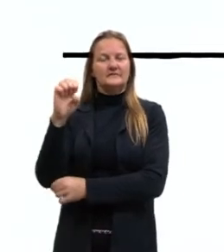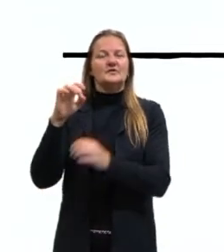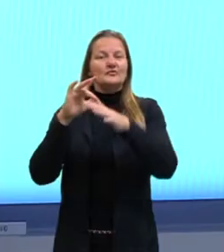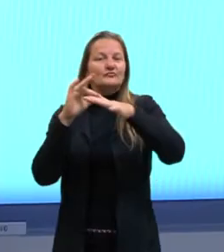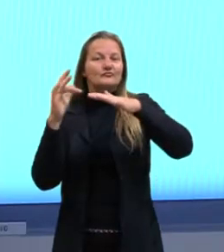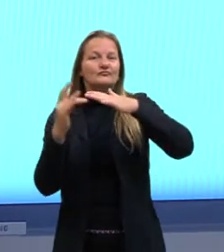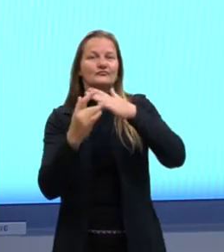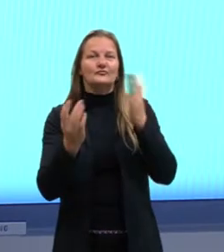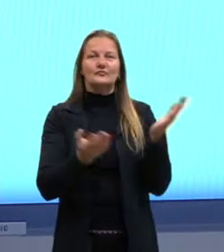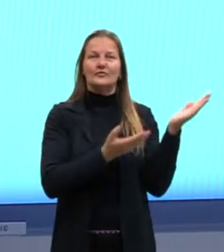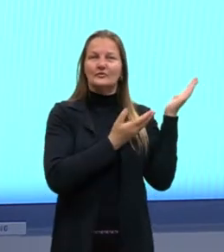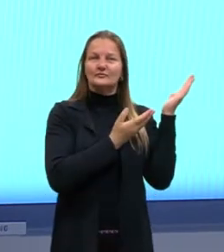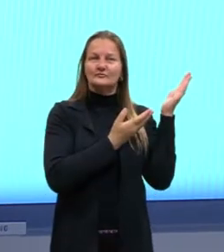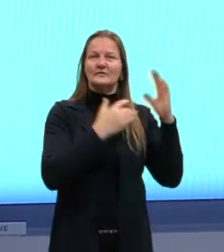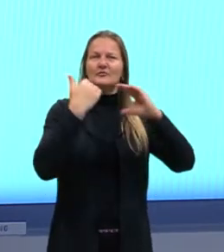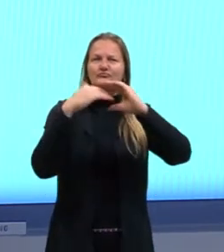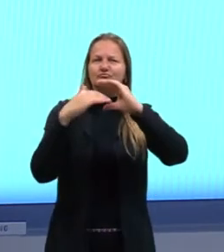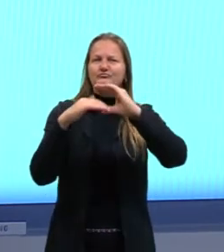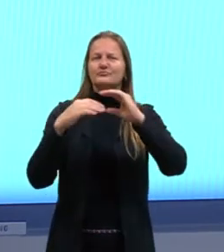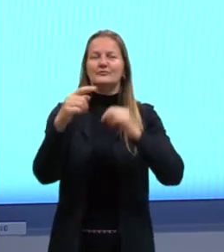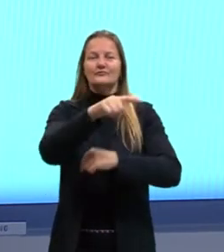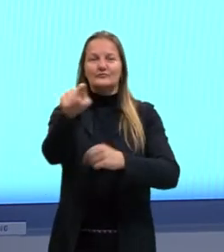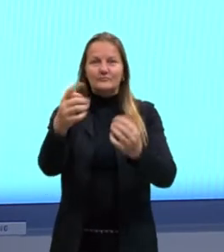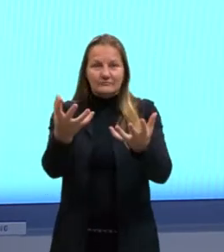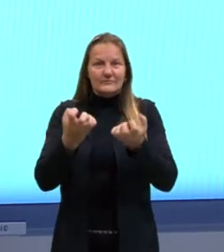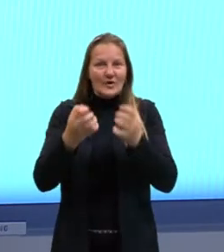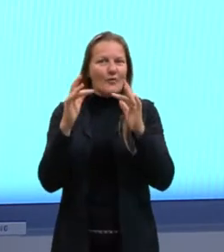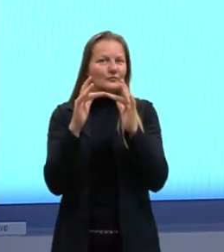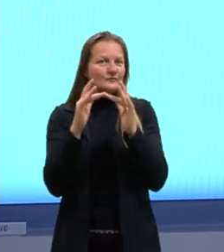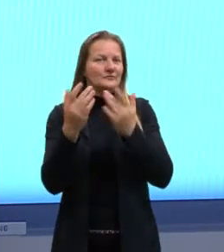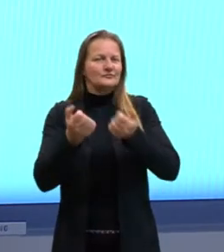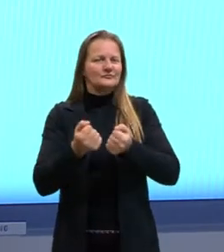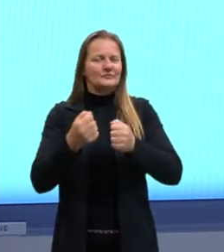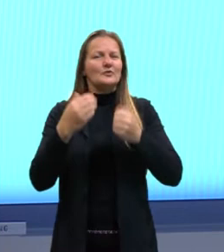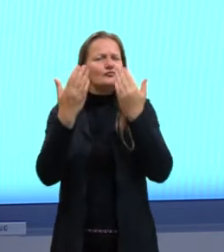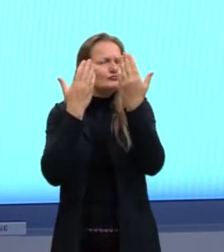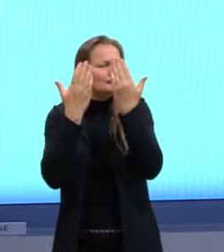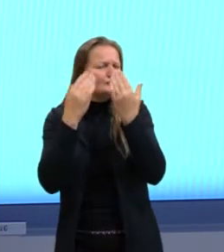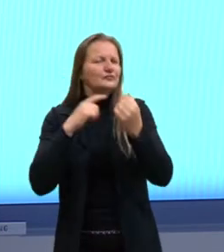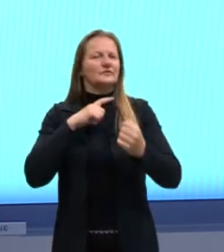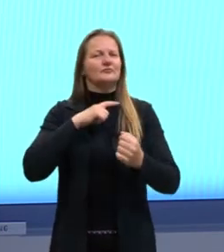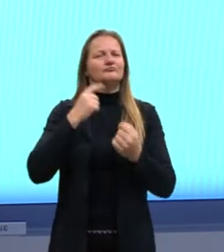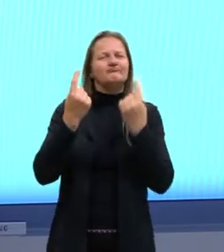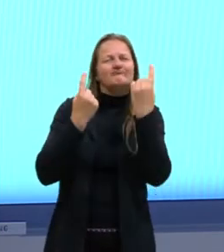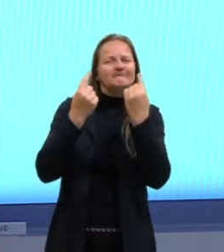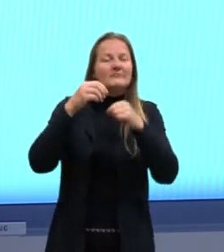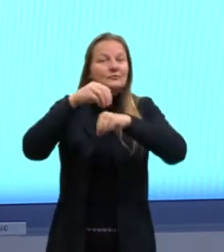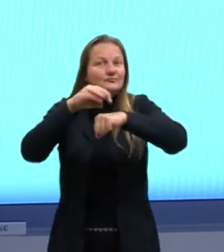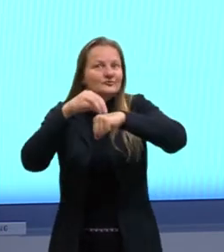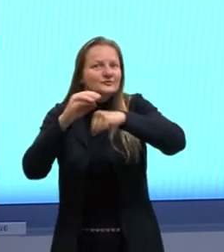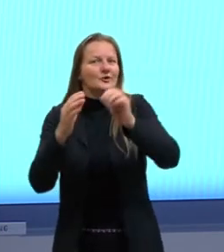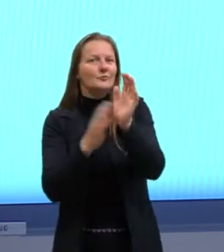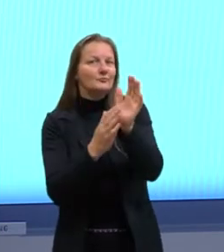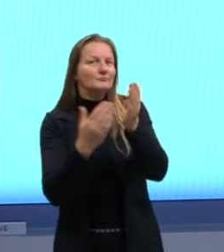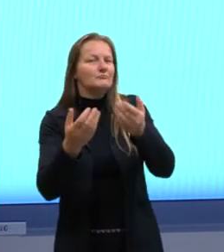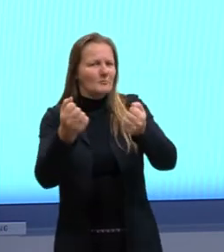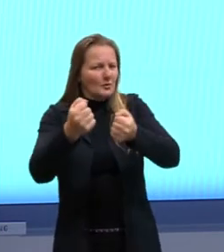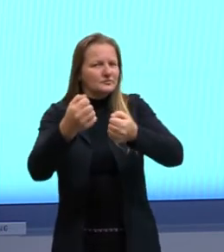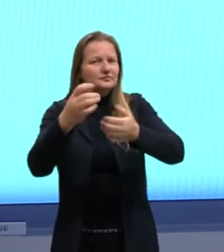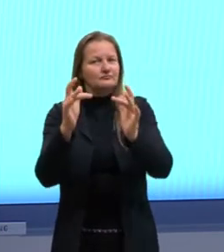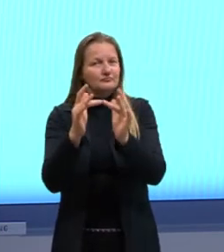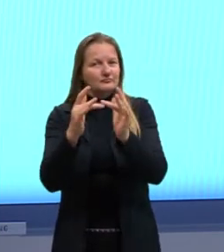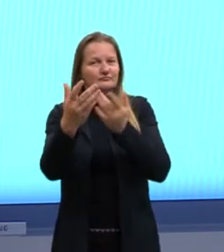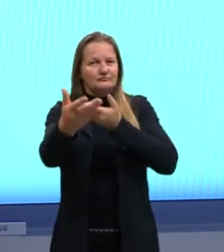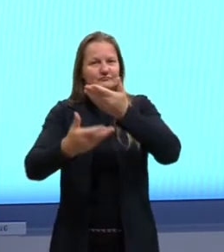sociais, meu e-mail. Se vocês quiserem contactar, ficou alguma dúvida, alguma sugestão, então vocês podem me